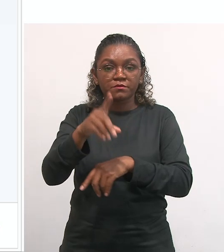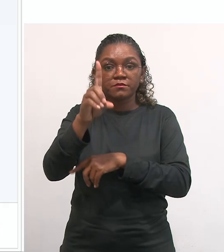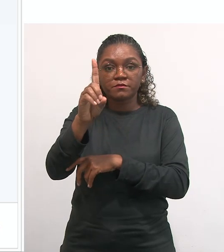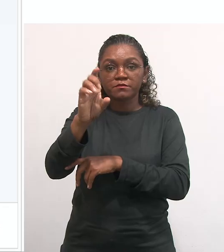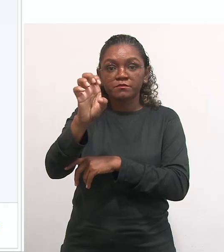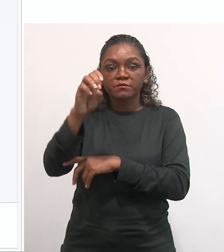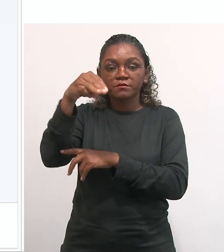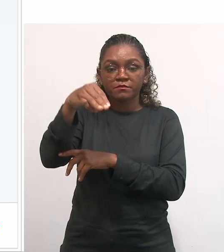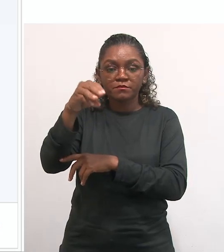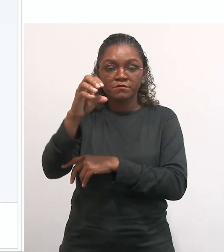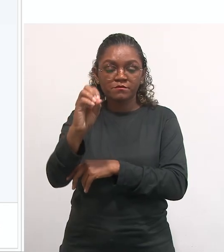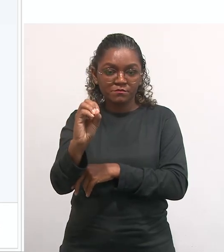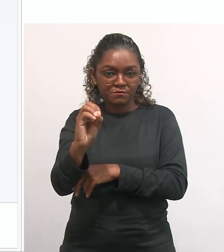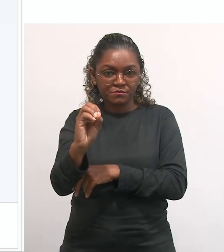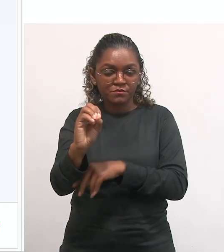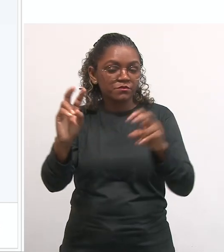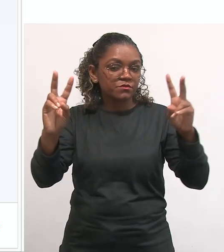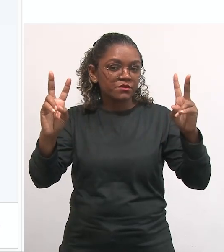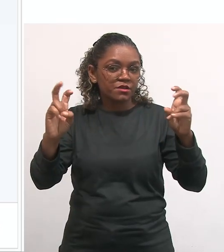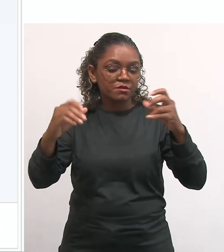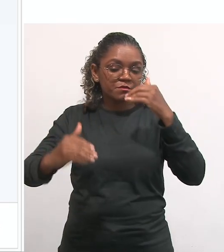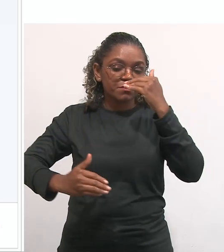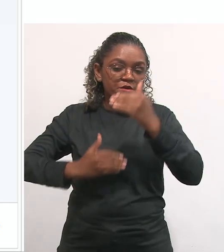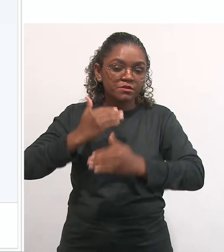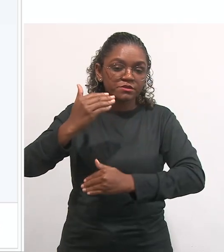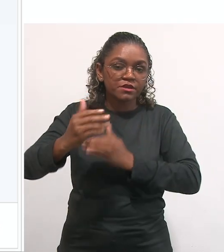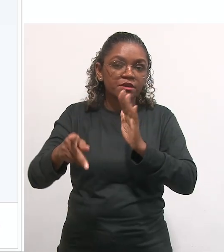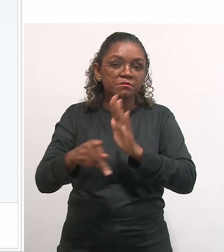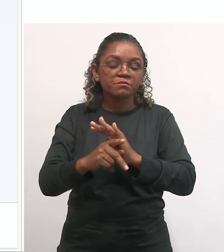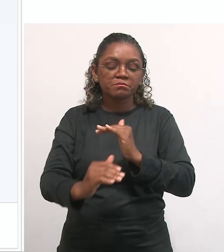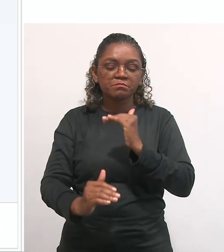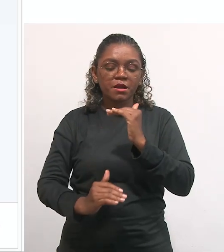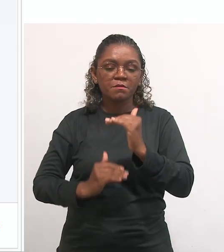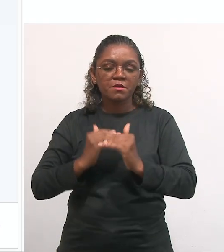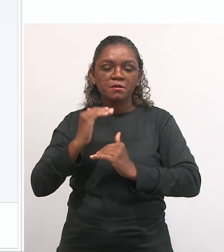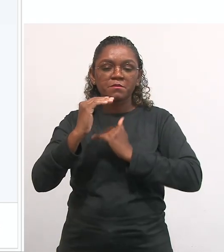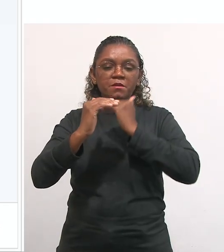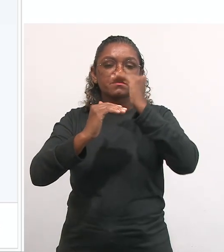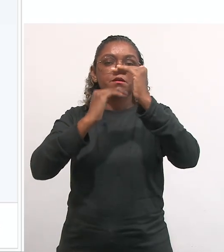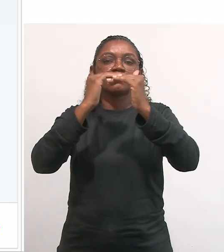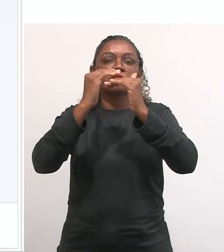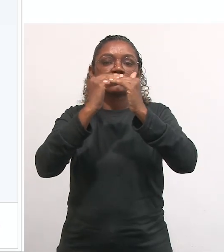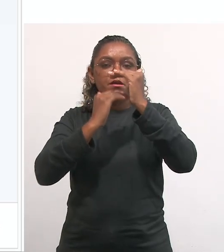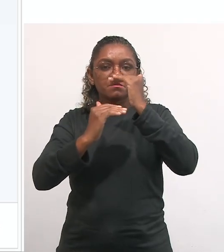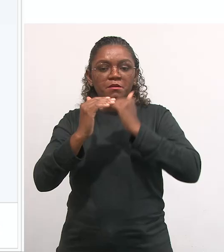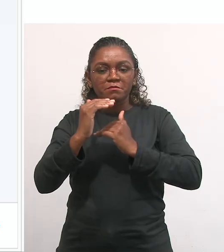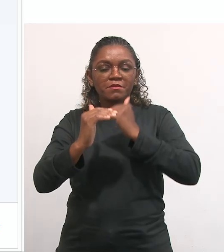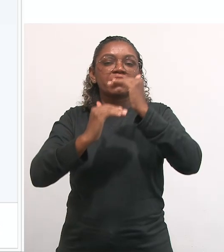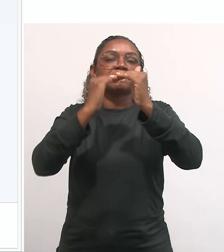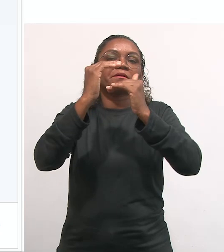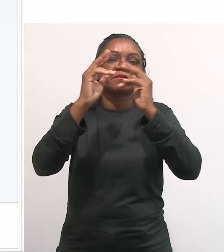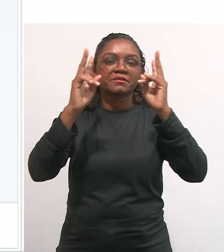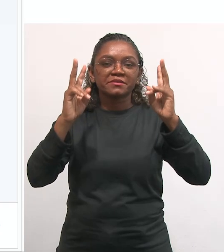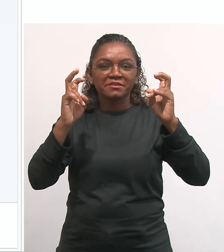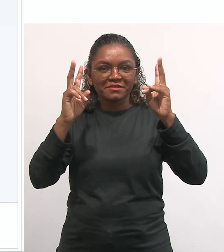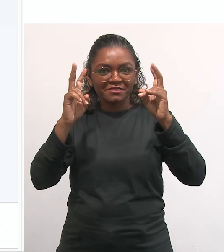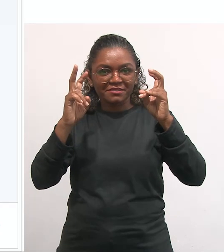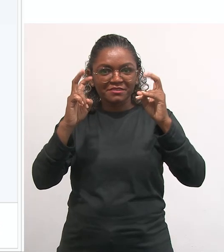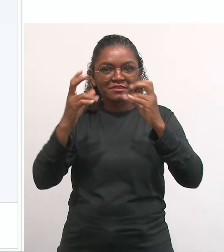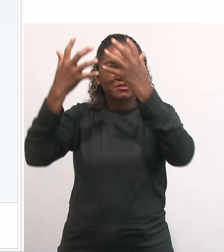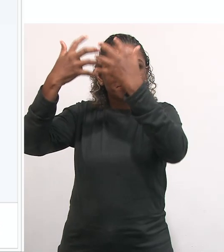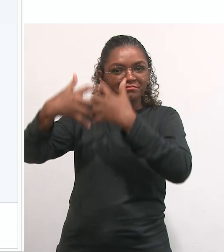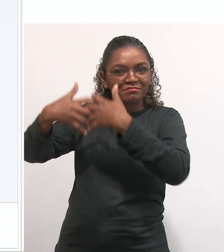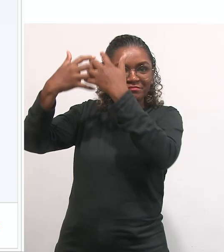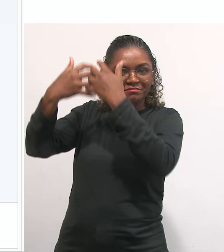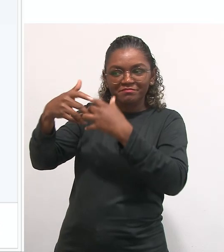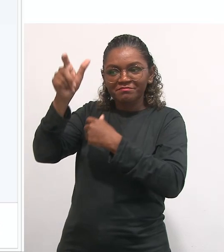Demo. O Pedro Demo vai falar muito sobre o processo de construção, desconstrução e reconstrução do